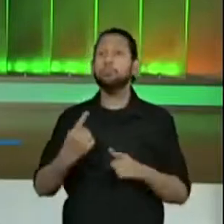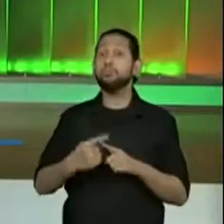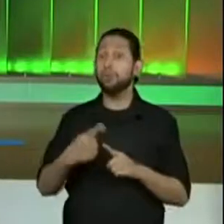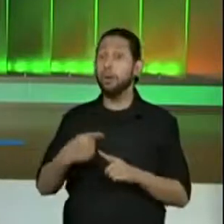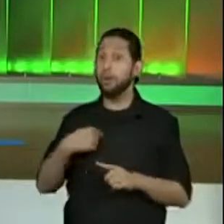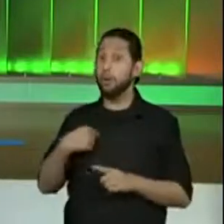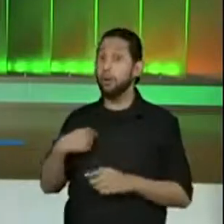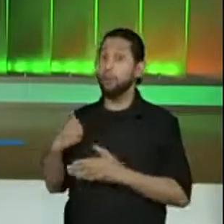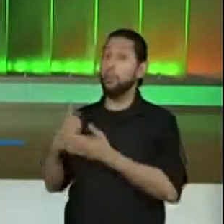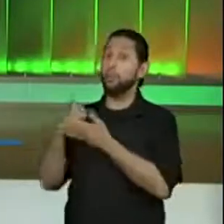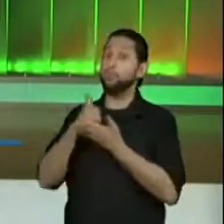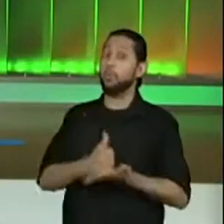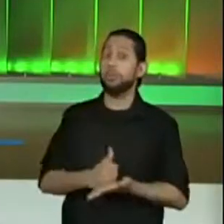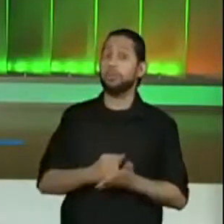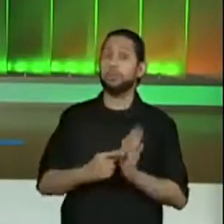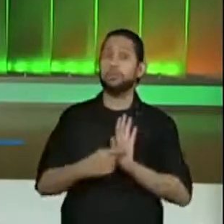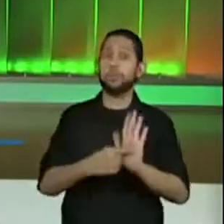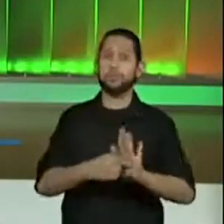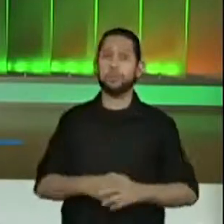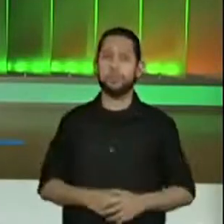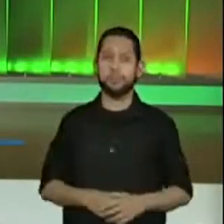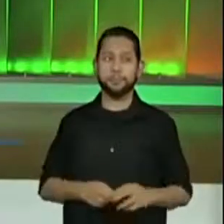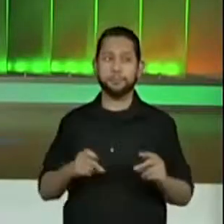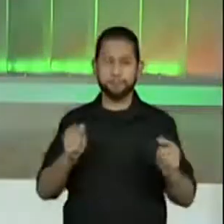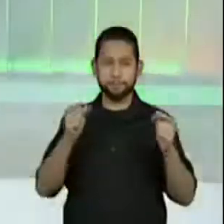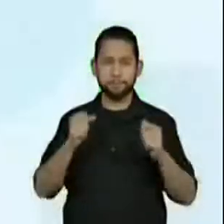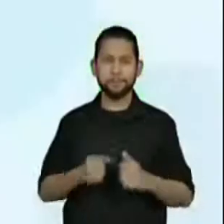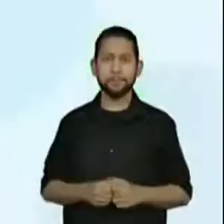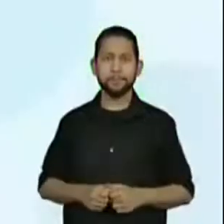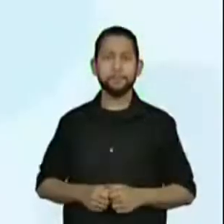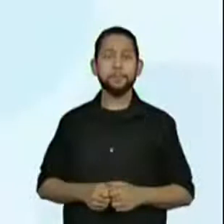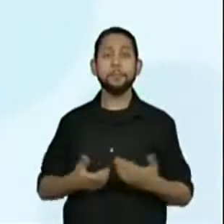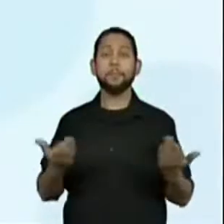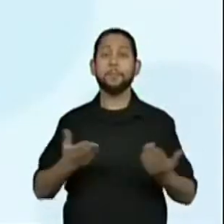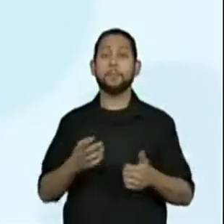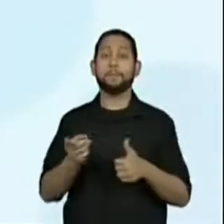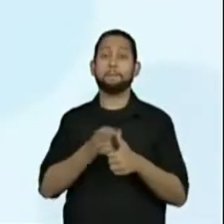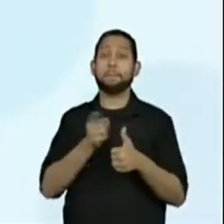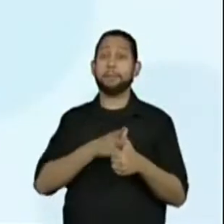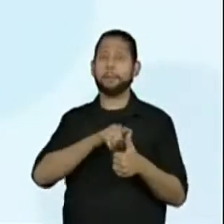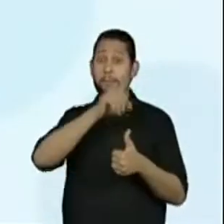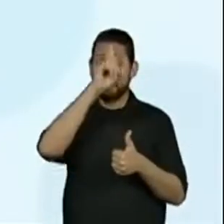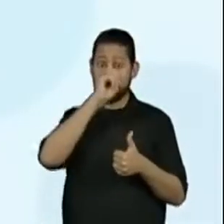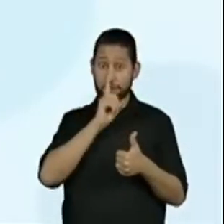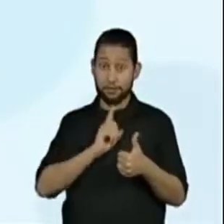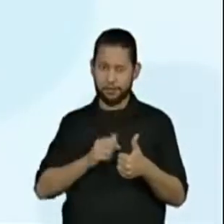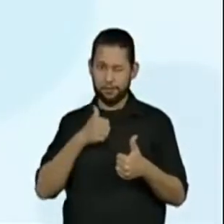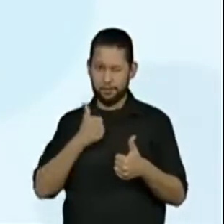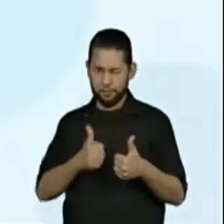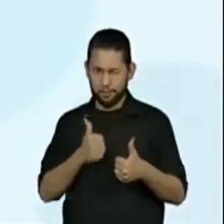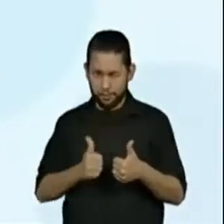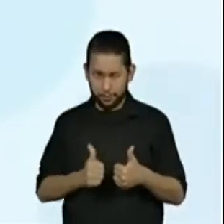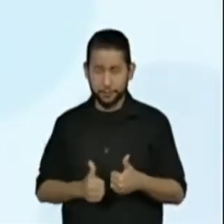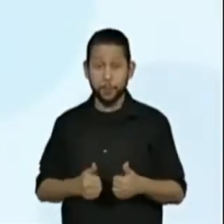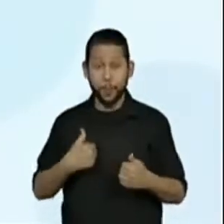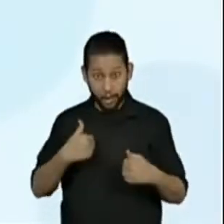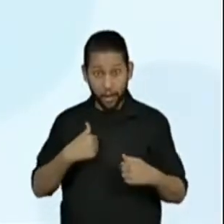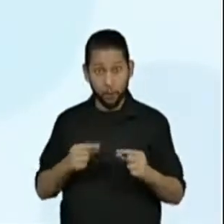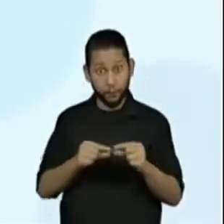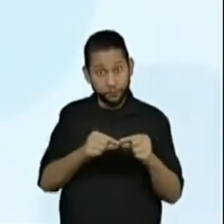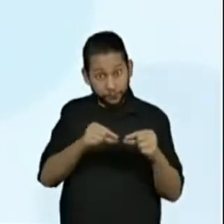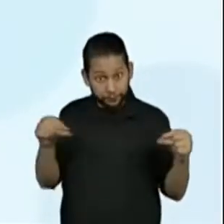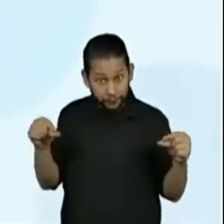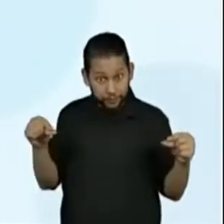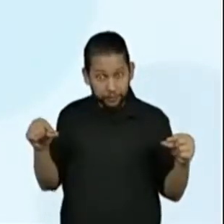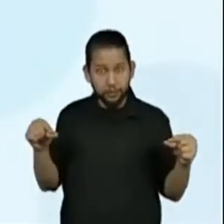trouxe as fitas aqui. Então vamos lá. A gente vai medir primeiro o amarelo, ok? Então eu trouxe a fita e